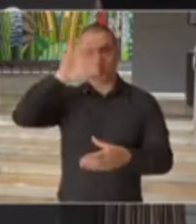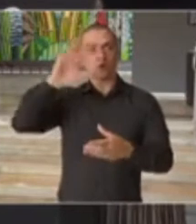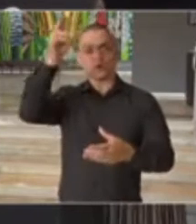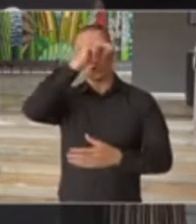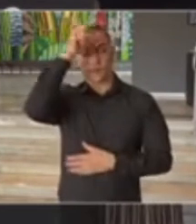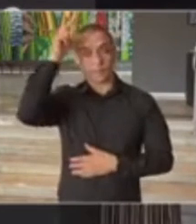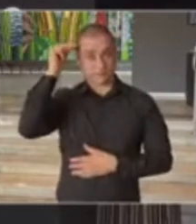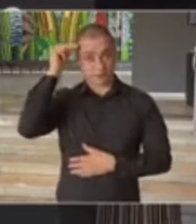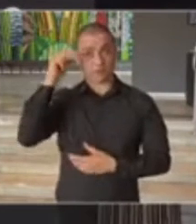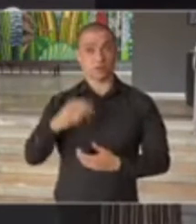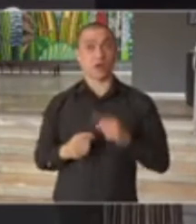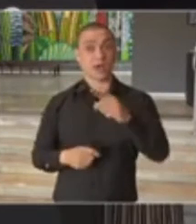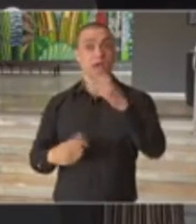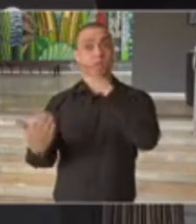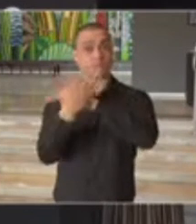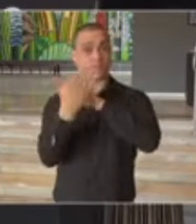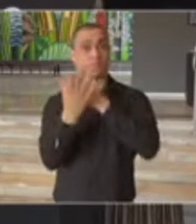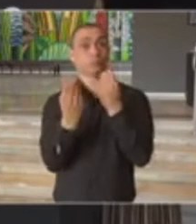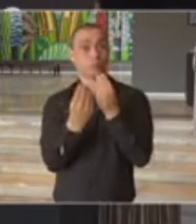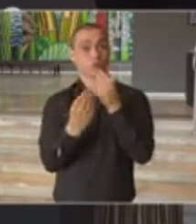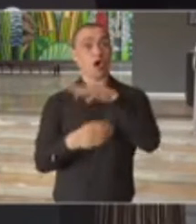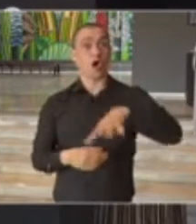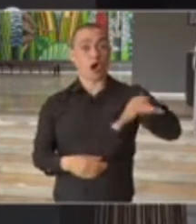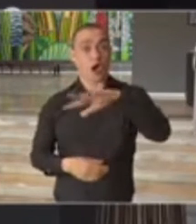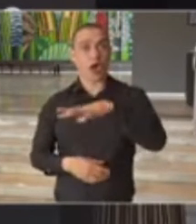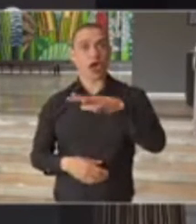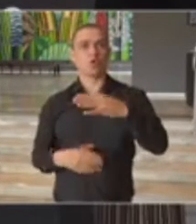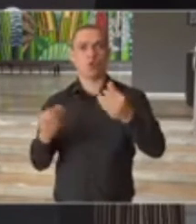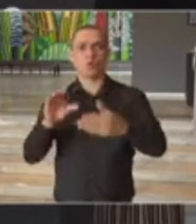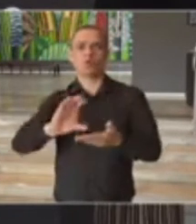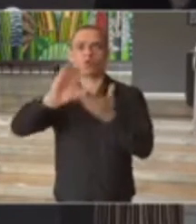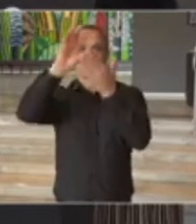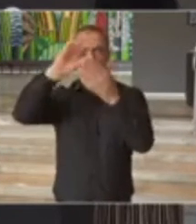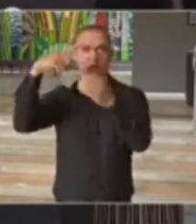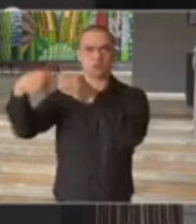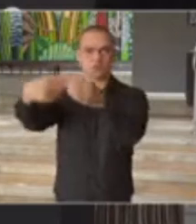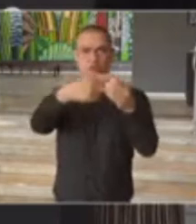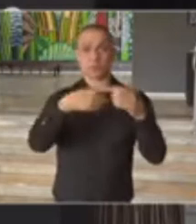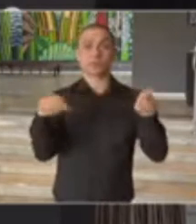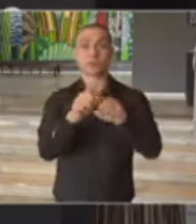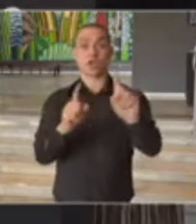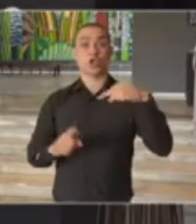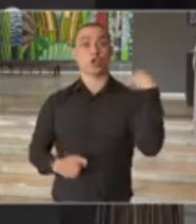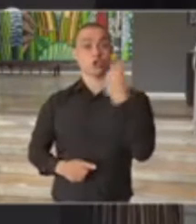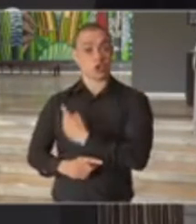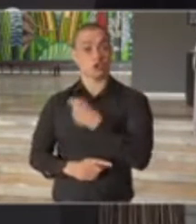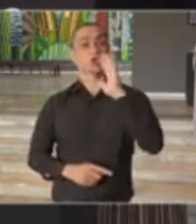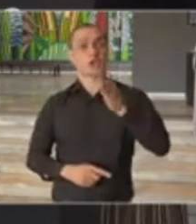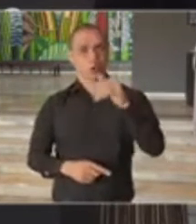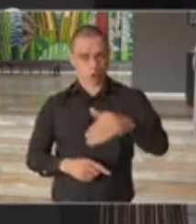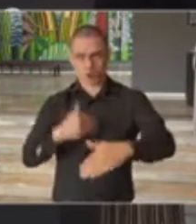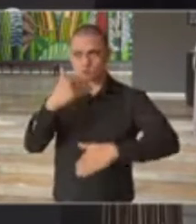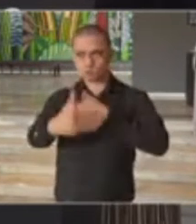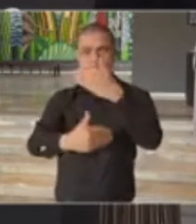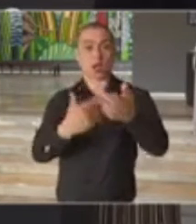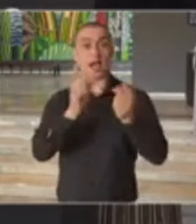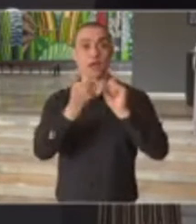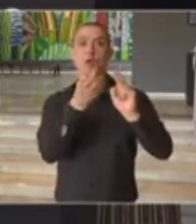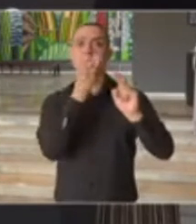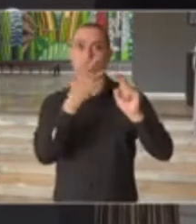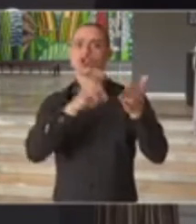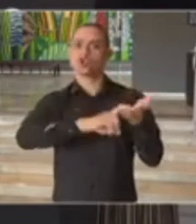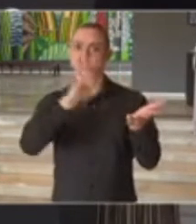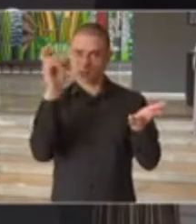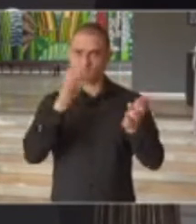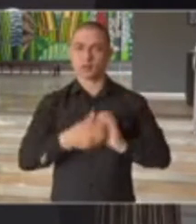importante no que tange ao Conselho Municipalista, e nós avançamos hoje em uma boa reunião pela manhã,